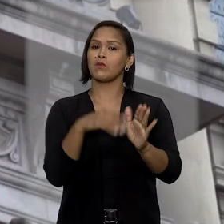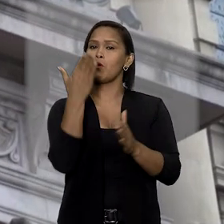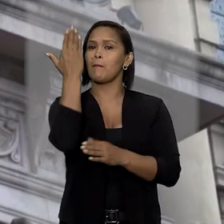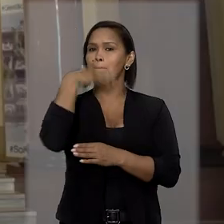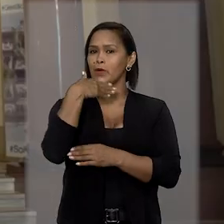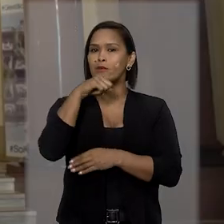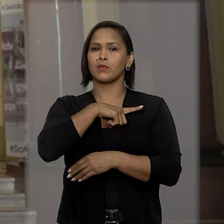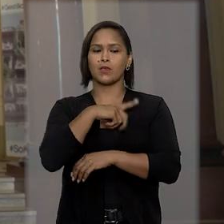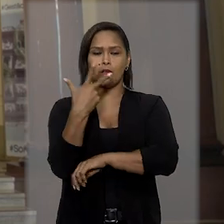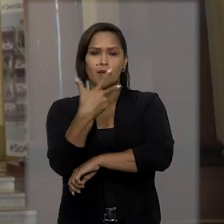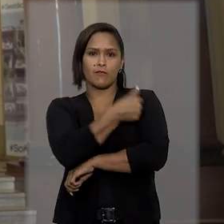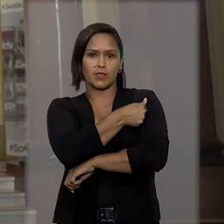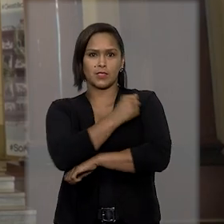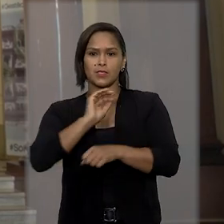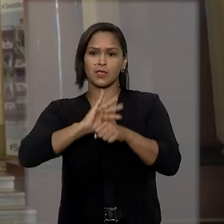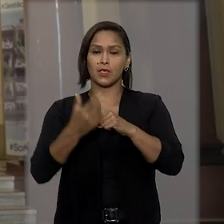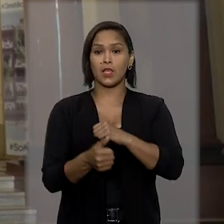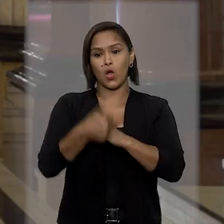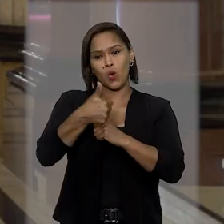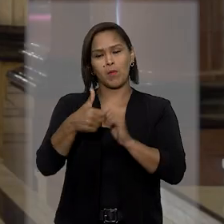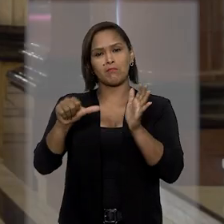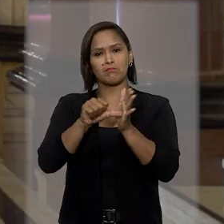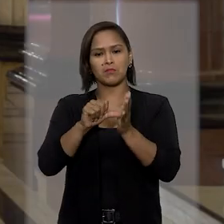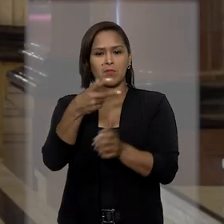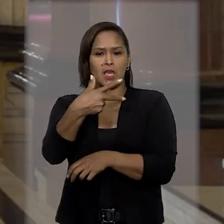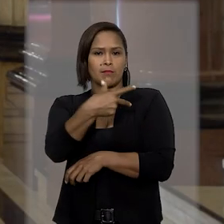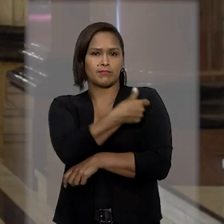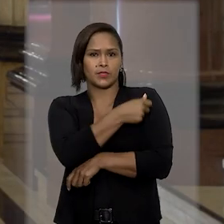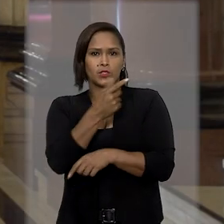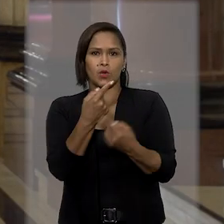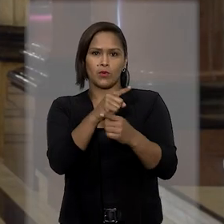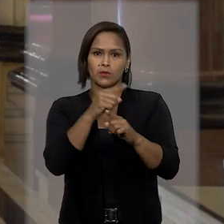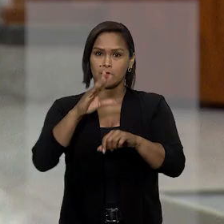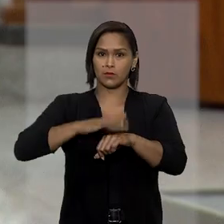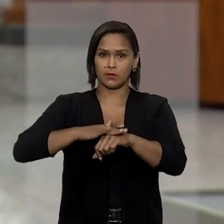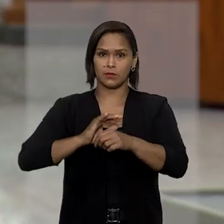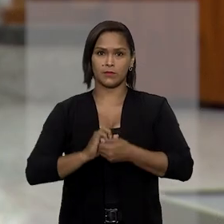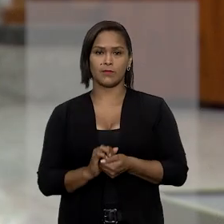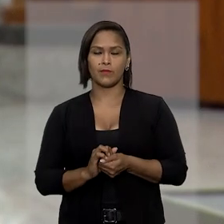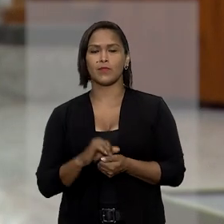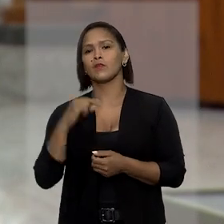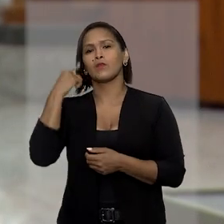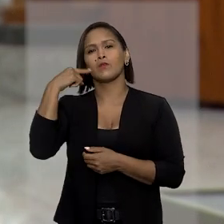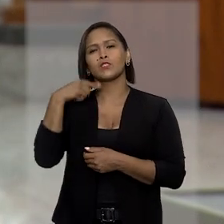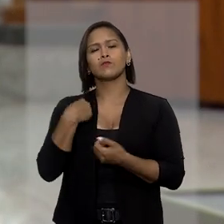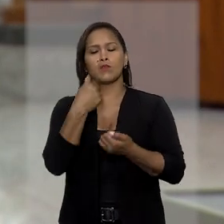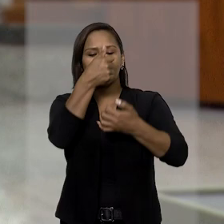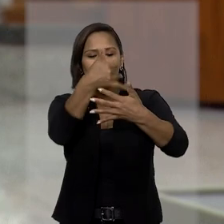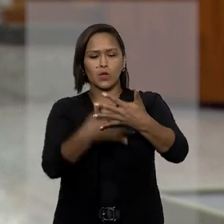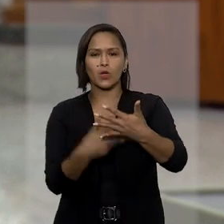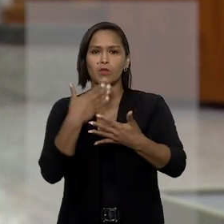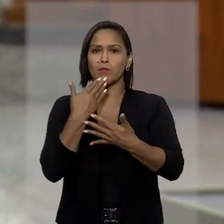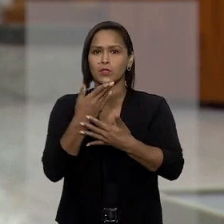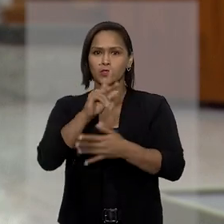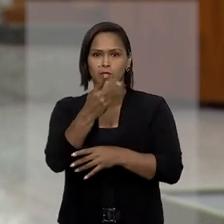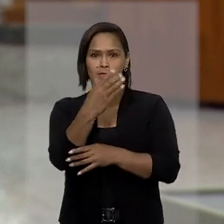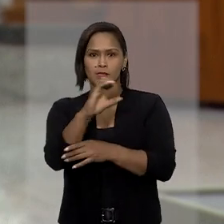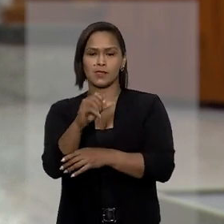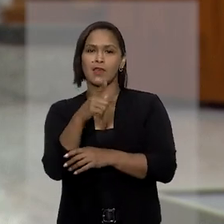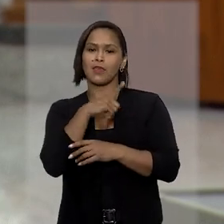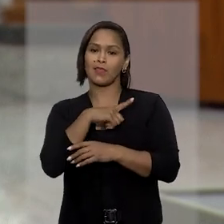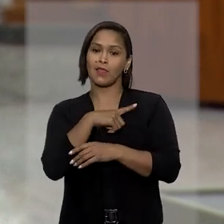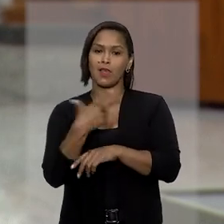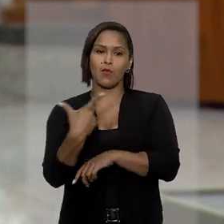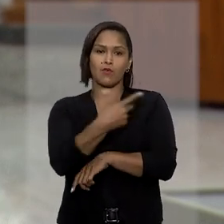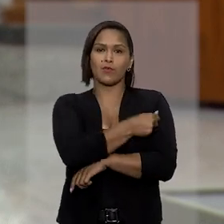de comprovante de que a pessoa tomou pelo menos uma dose da vacina contra a doença. O advogado alegou no pedido de habeas corpus que teria